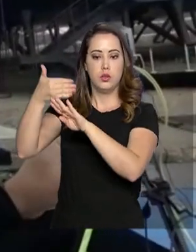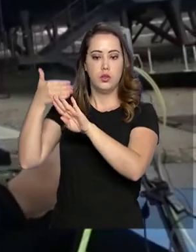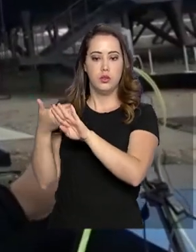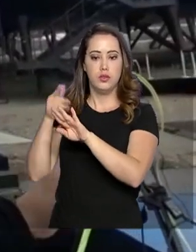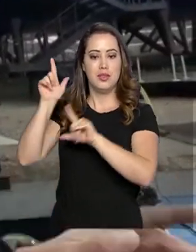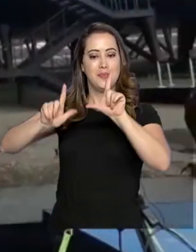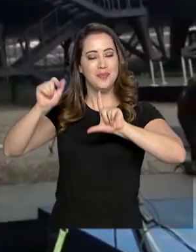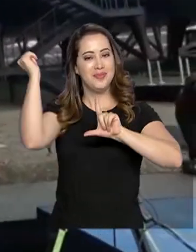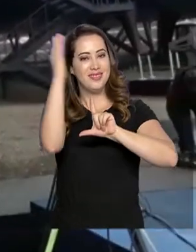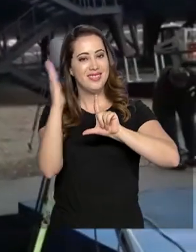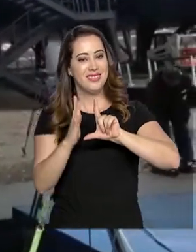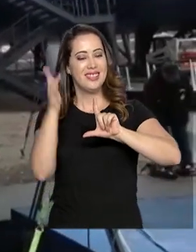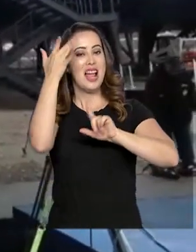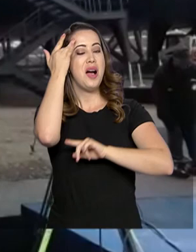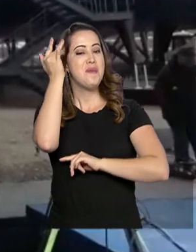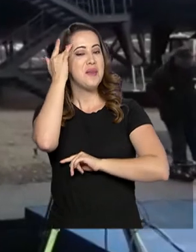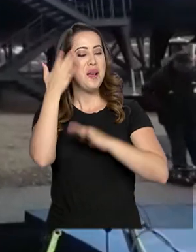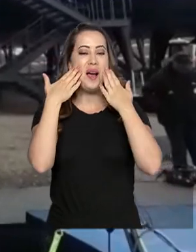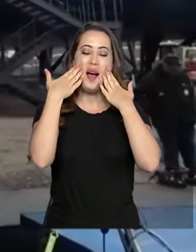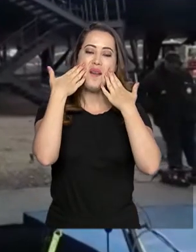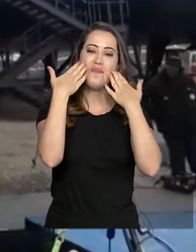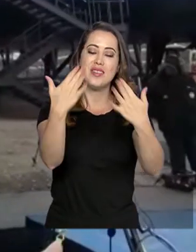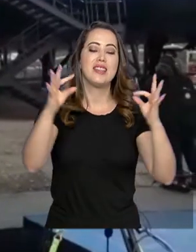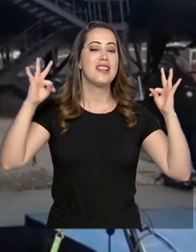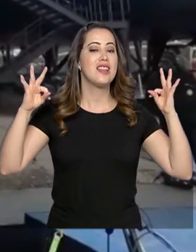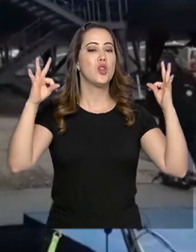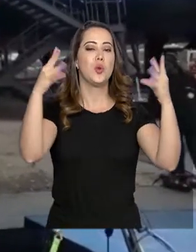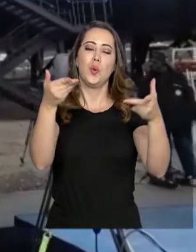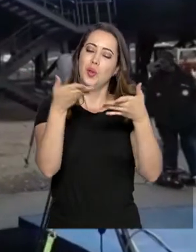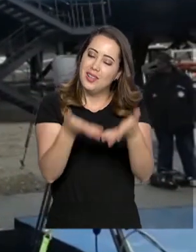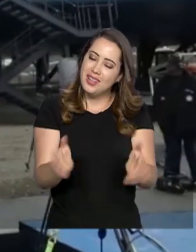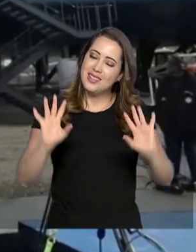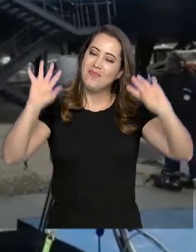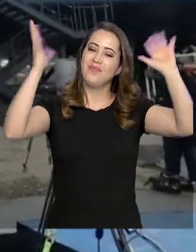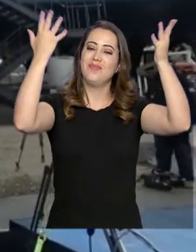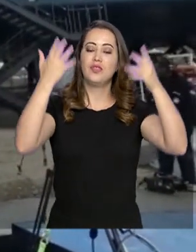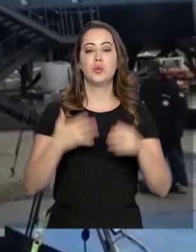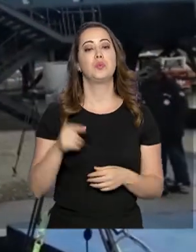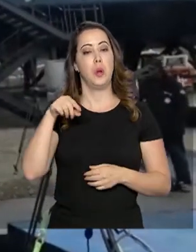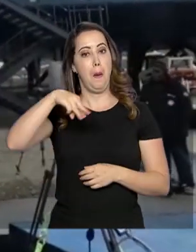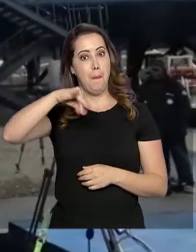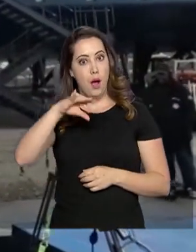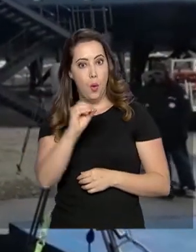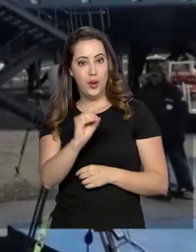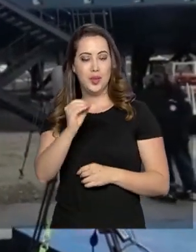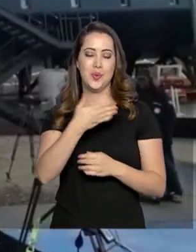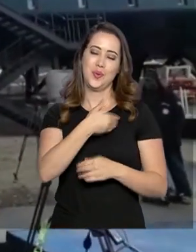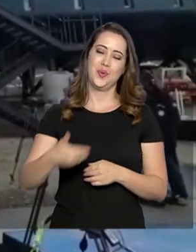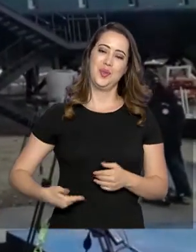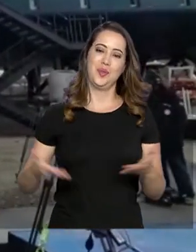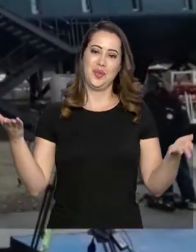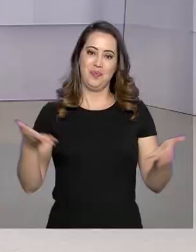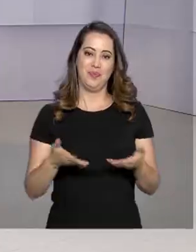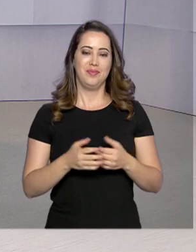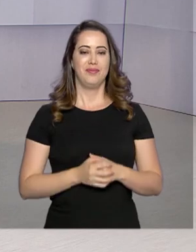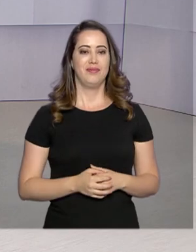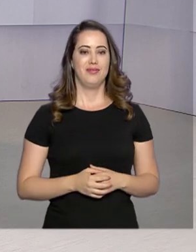da TV Brasil que amanhã vai transmitir toda esta cerimônia. Maurício de Almeida para o governo agora.